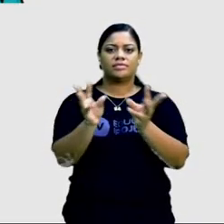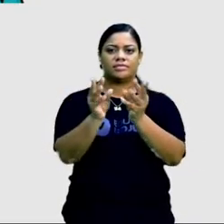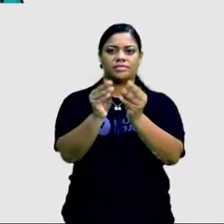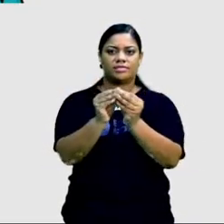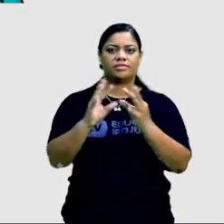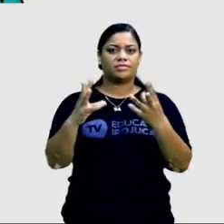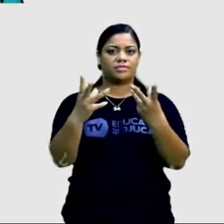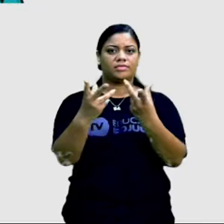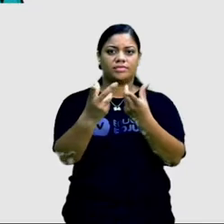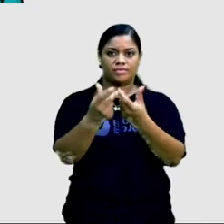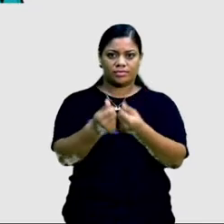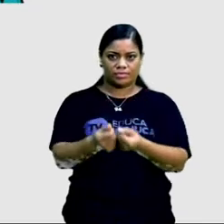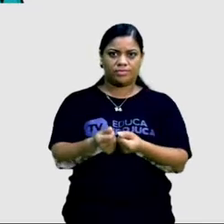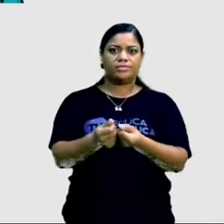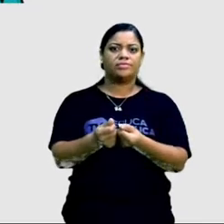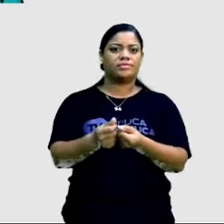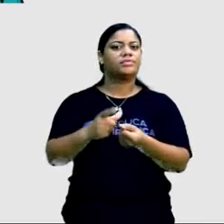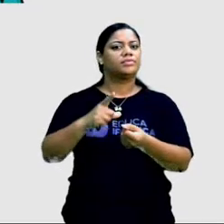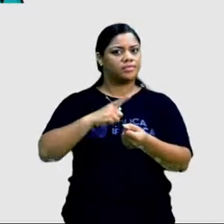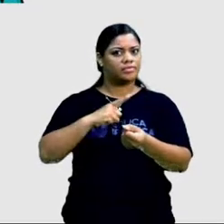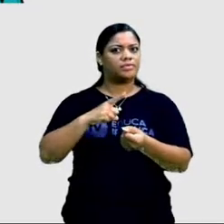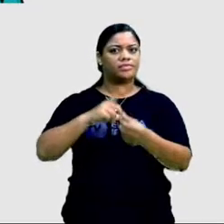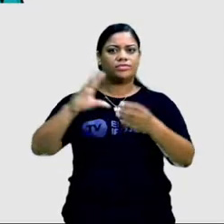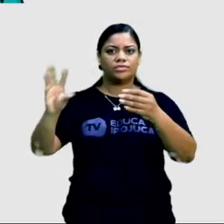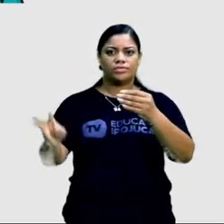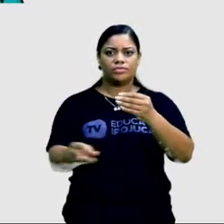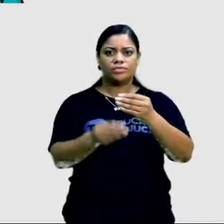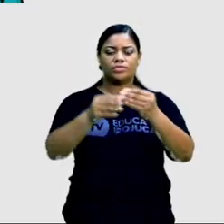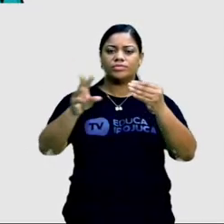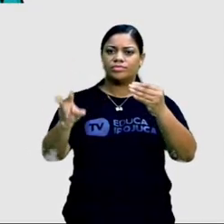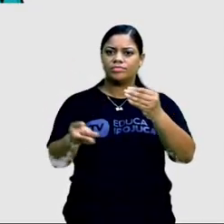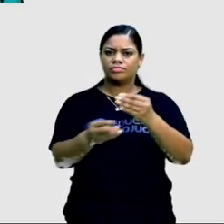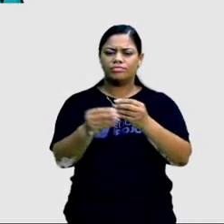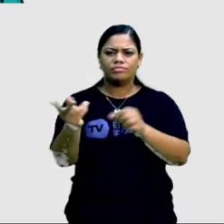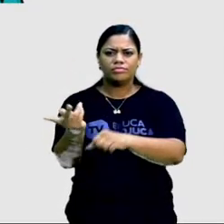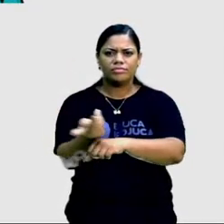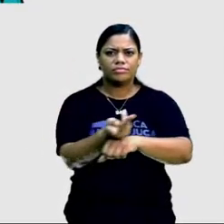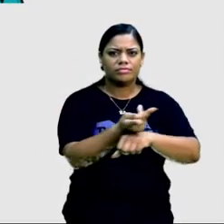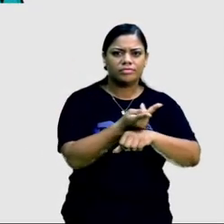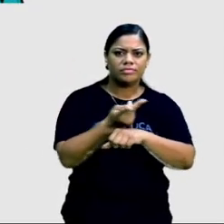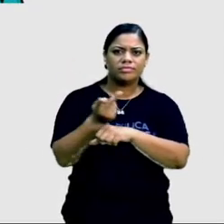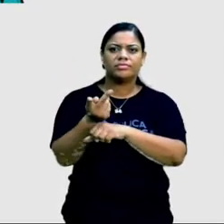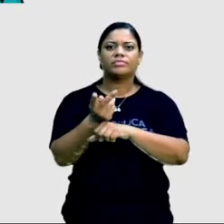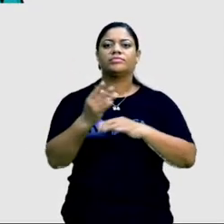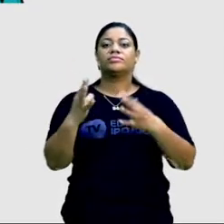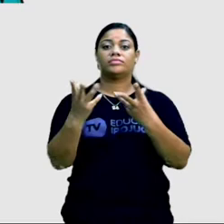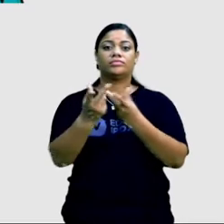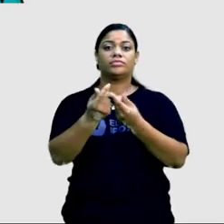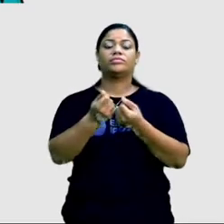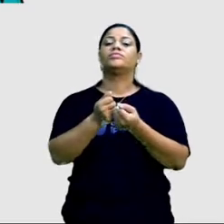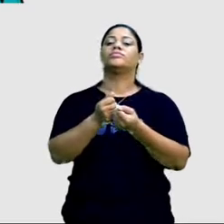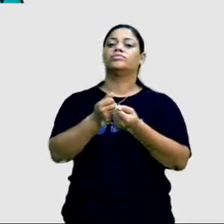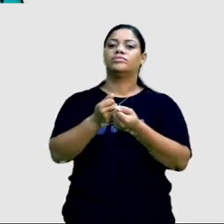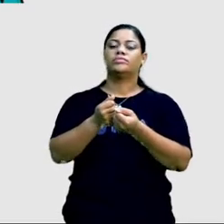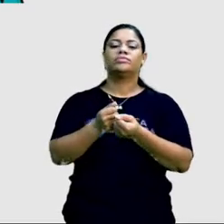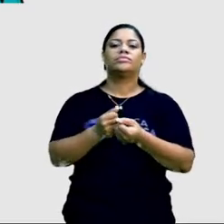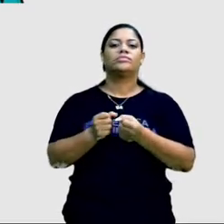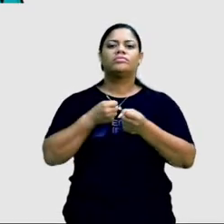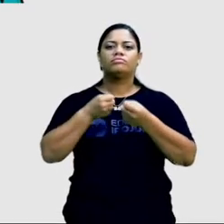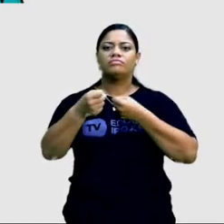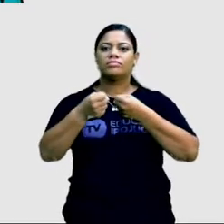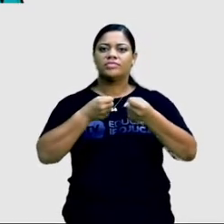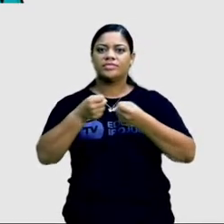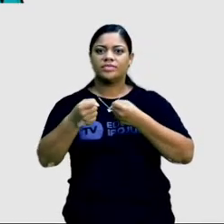as informações adquiridas pelo repórter em sua pesquisa, em suas entrevistas, é todo o material que ele